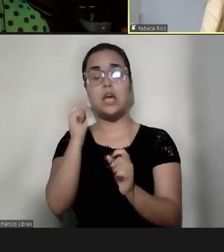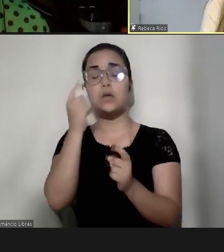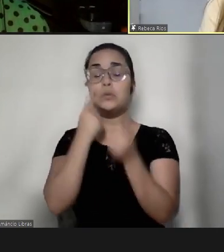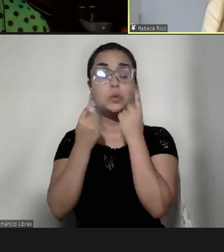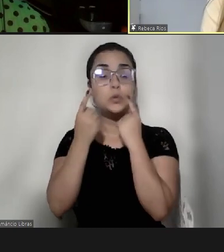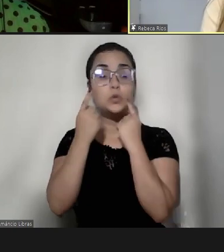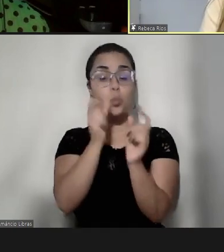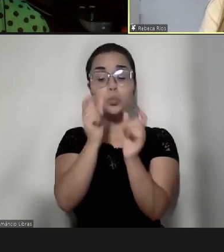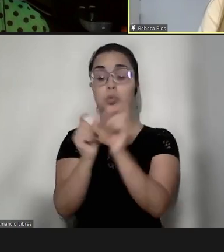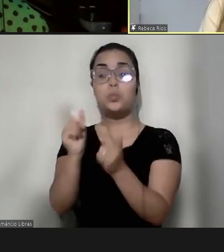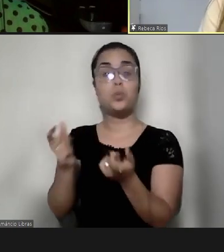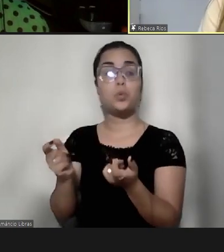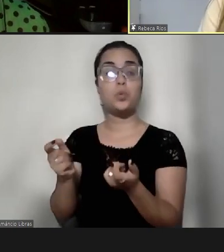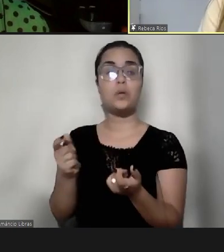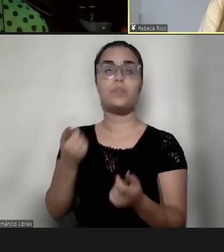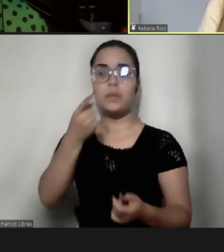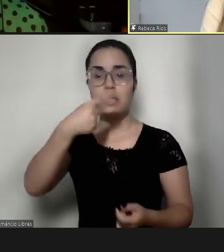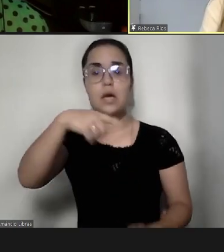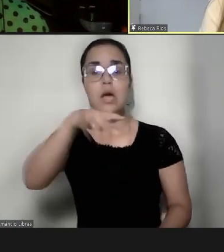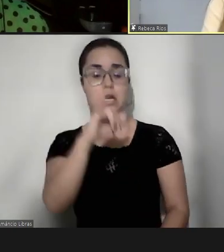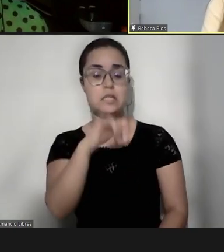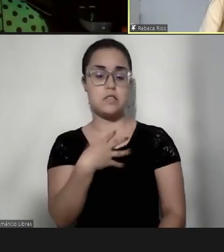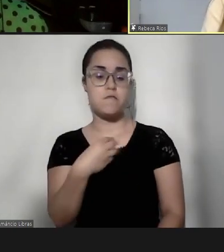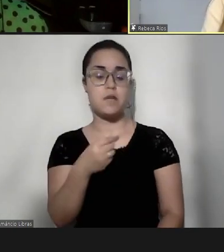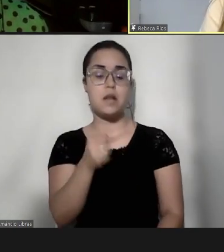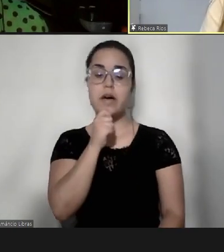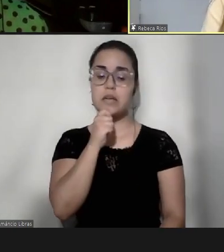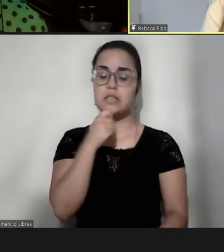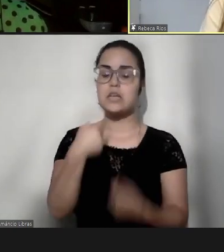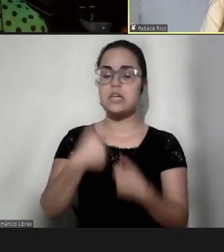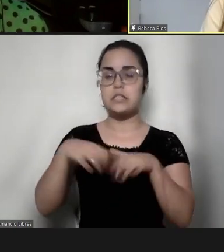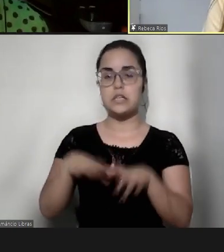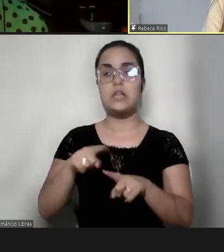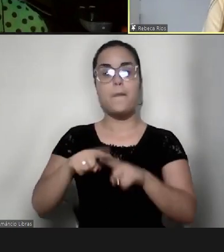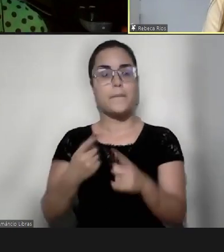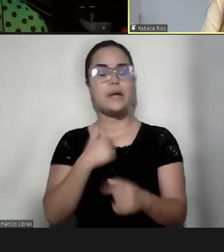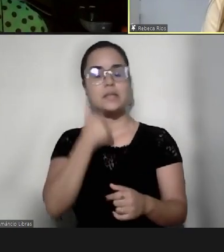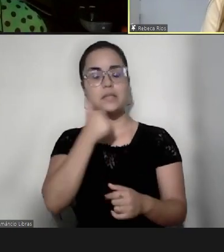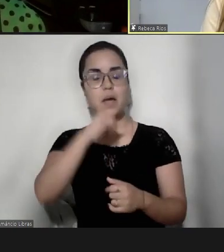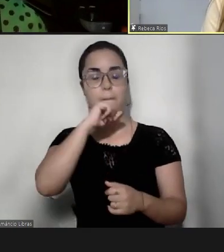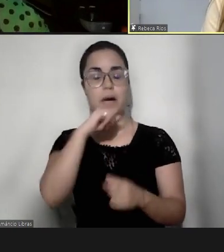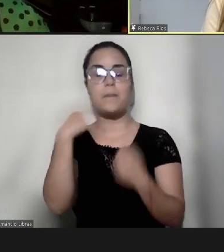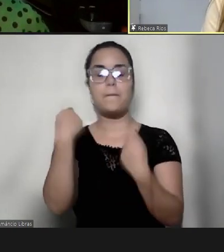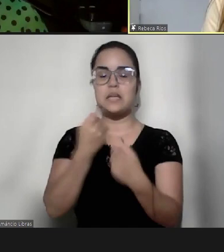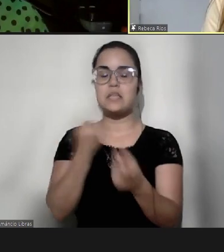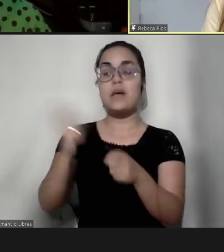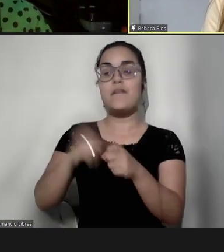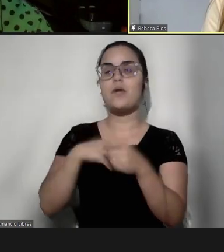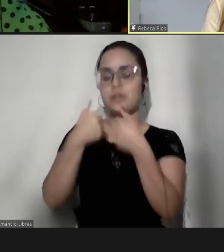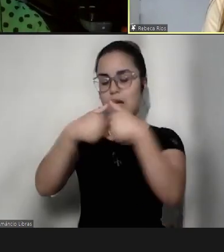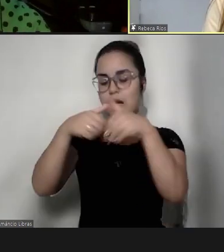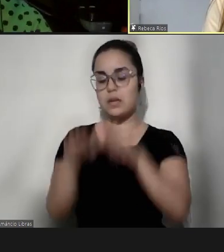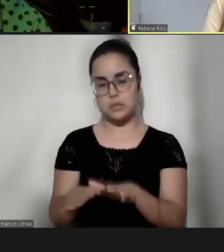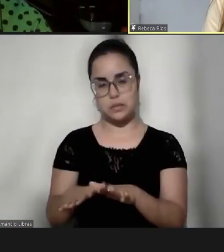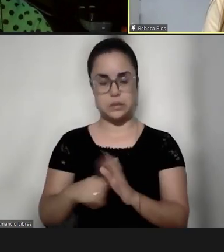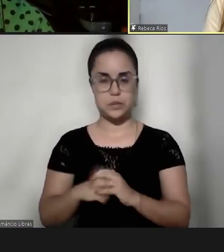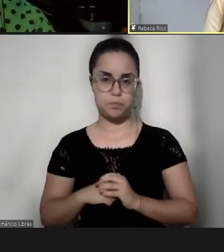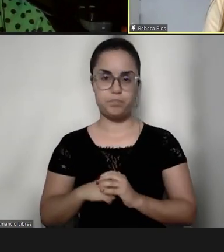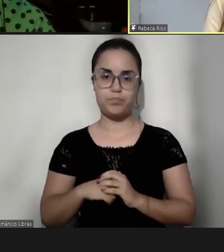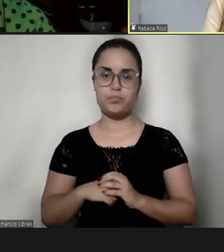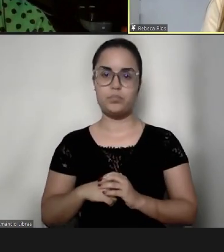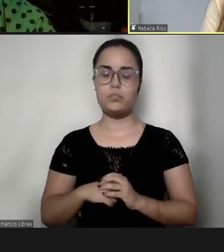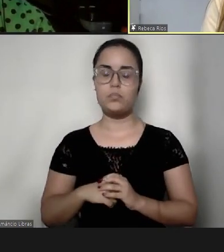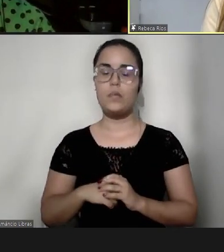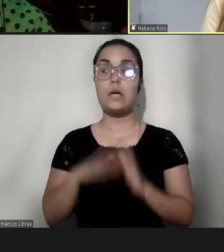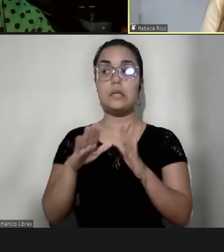assim, esse João ainda existe, né, e essa mãe Rebeca precisa voltar a existir, então, isso foi algo, assim, que realmente